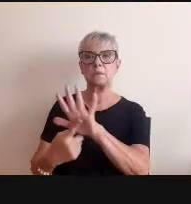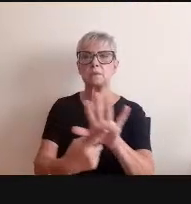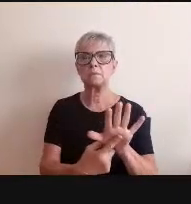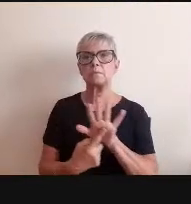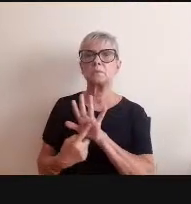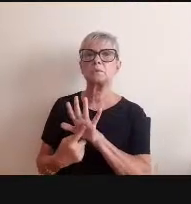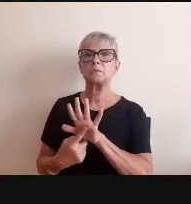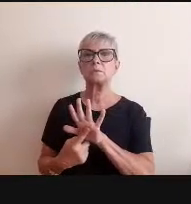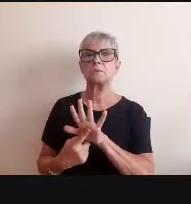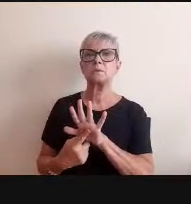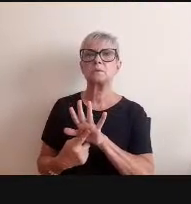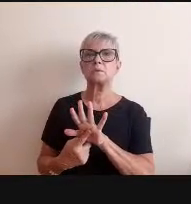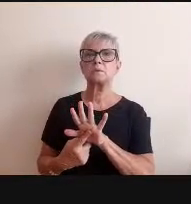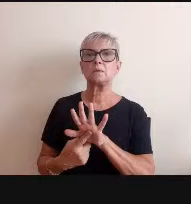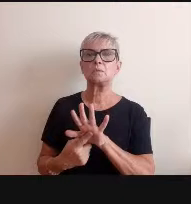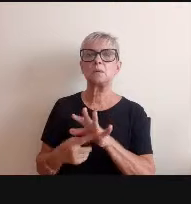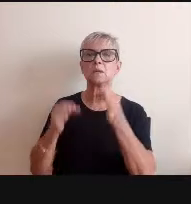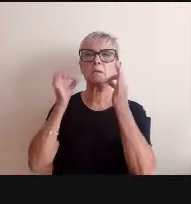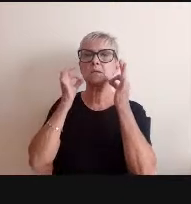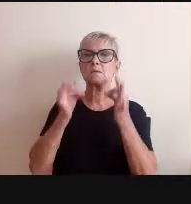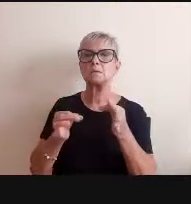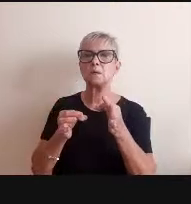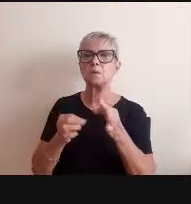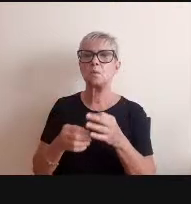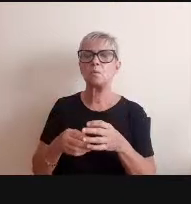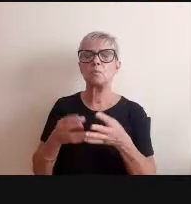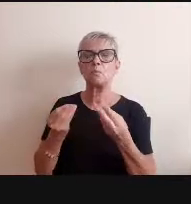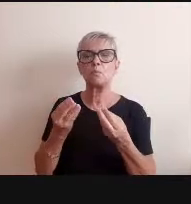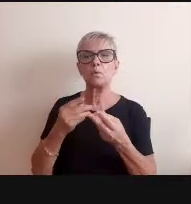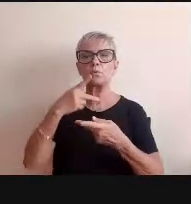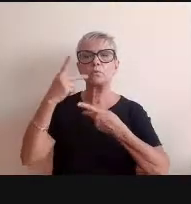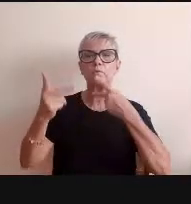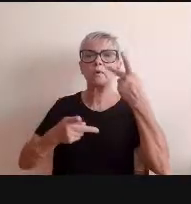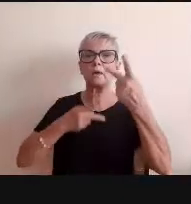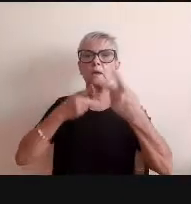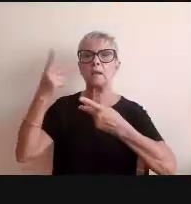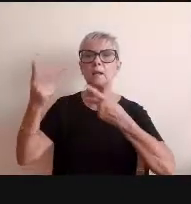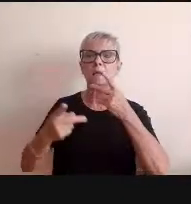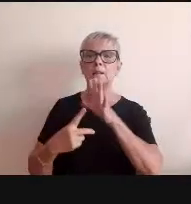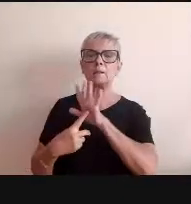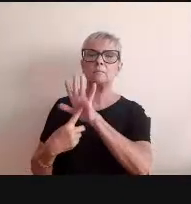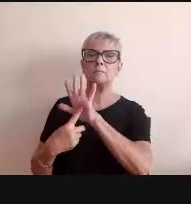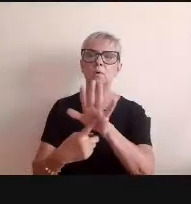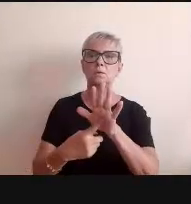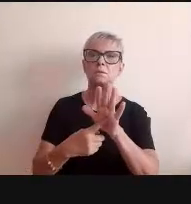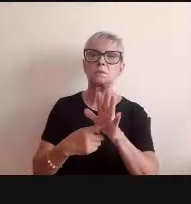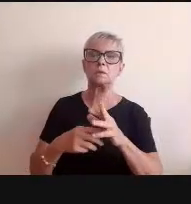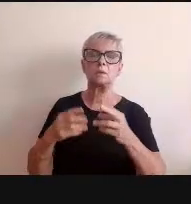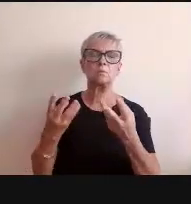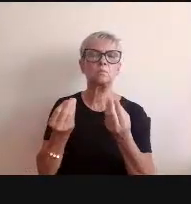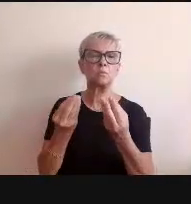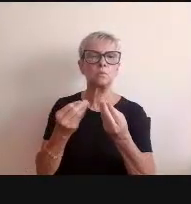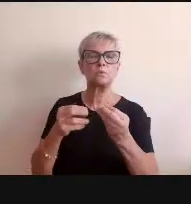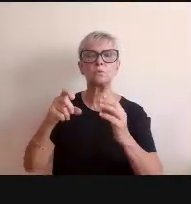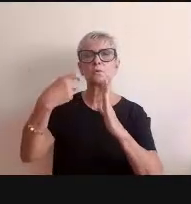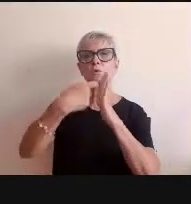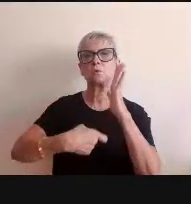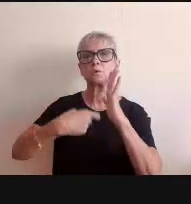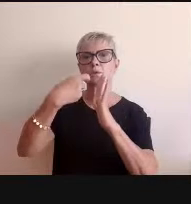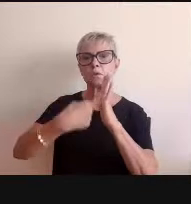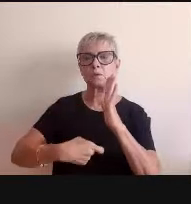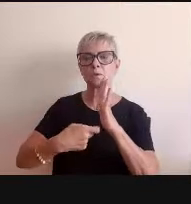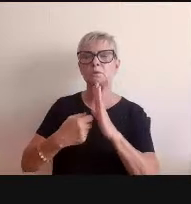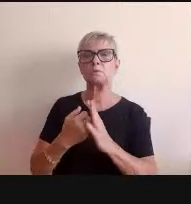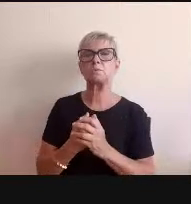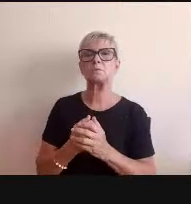e chamou a atenção que ela é muito falada ela aparece em vários textos e por aparecer em vários